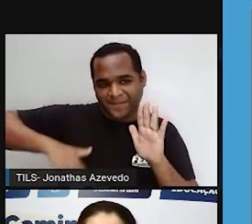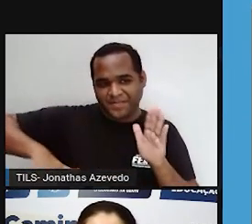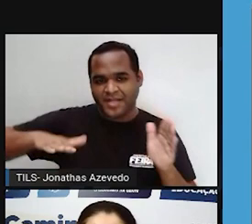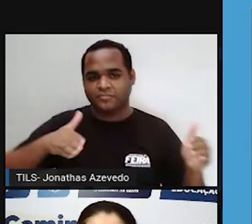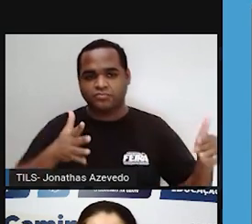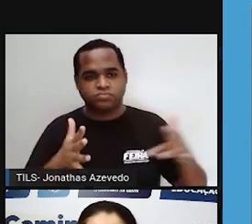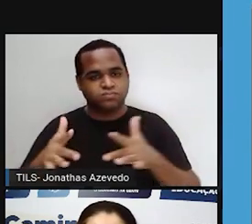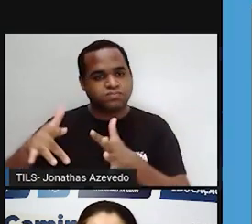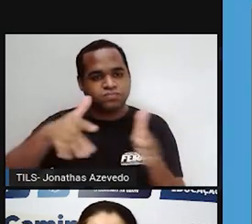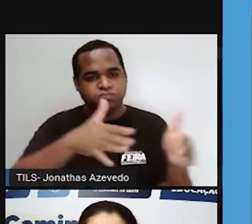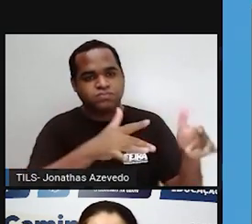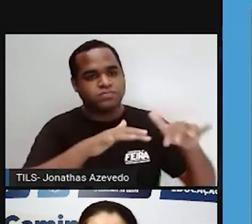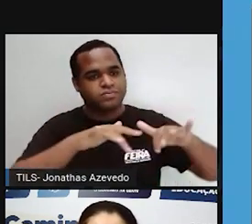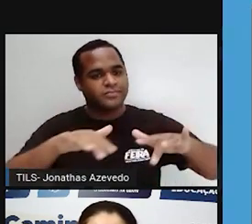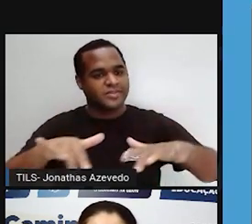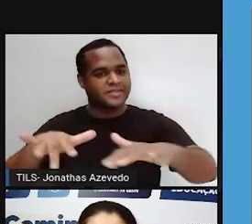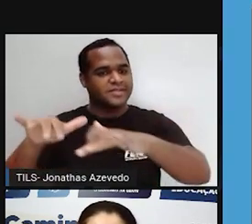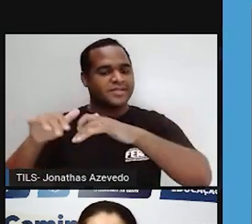oceanos.